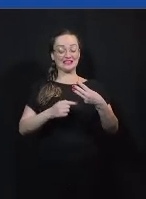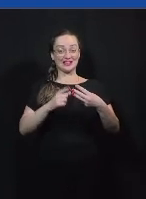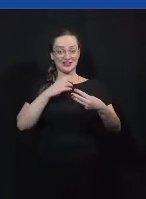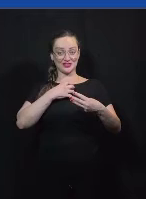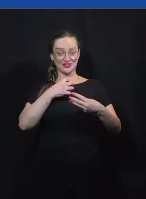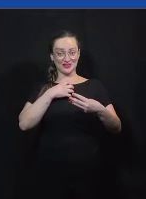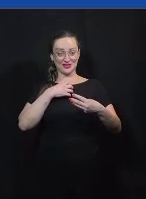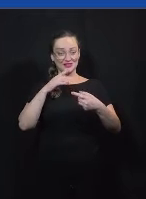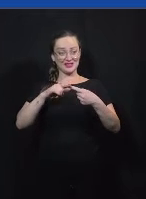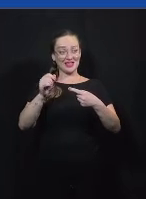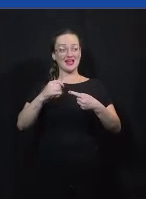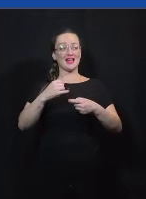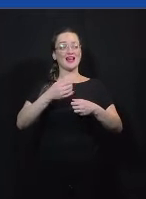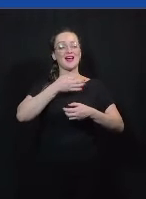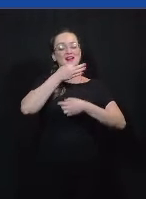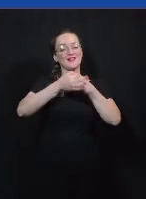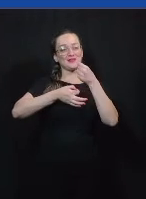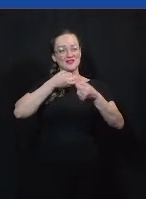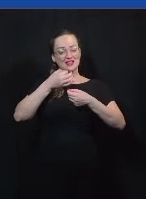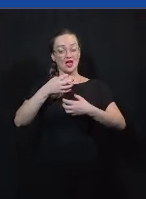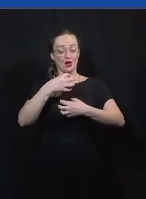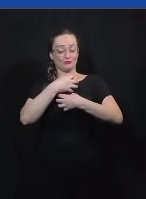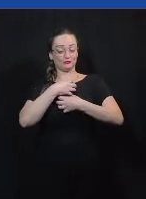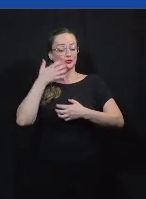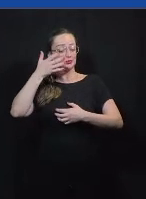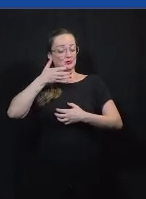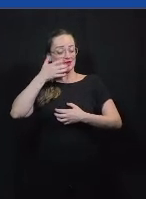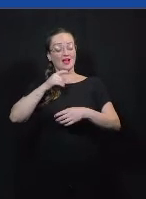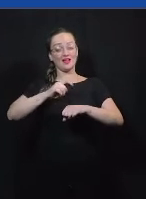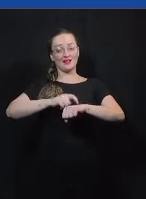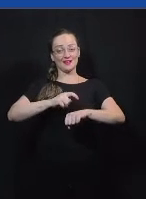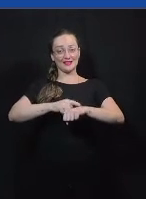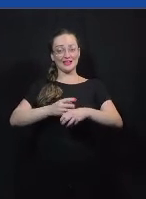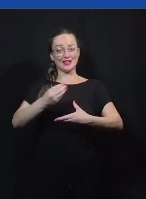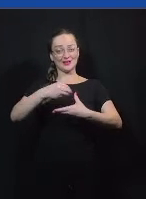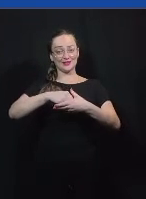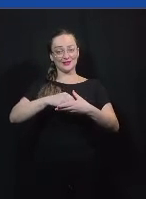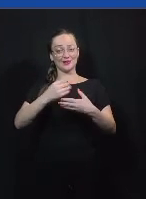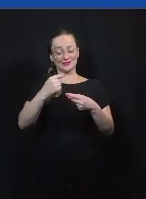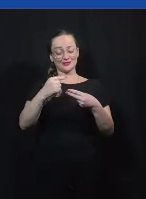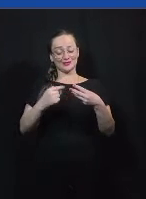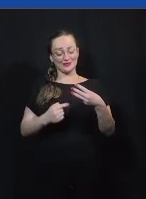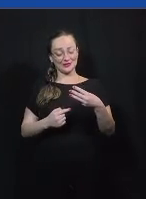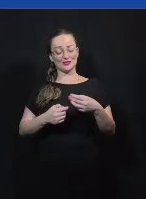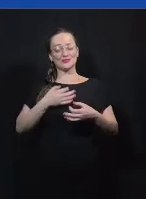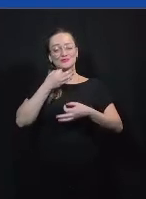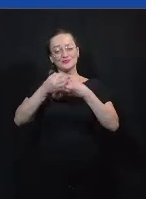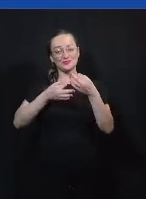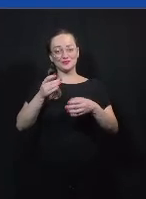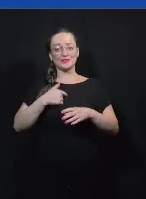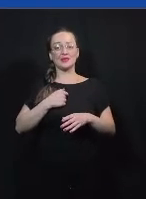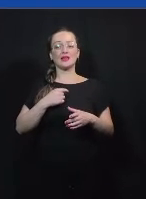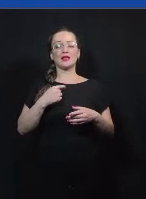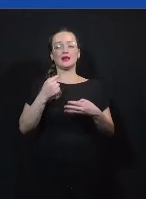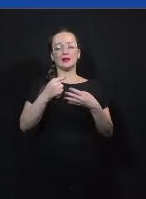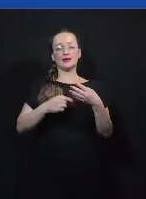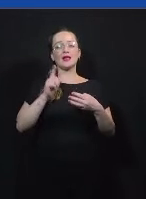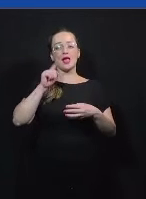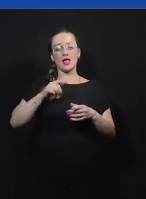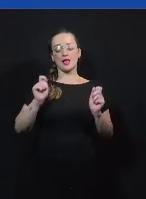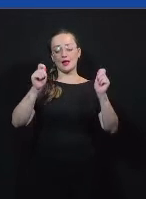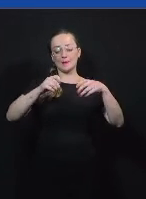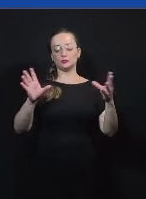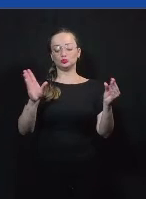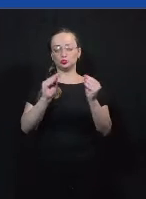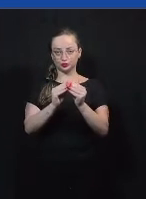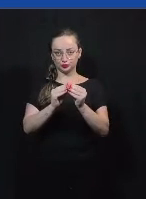oratória, argumentação e tempo, certo? Dentro da categoria de oratória, os critérios são capacidade de síntese,